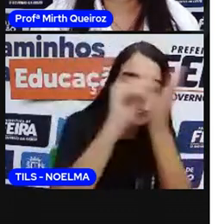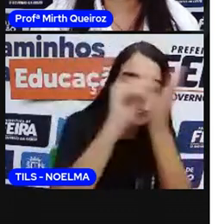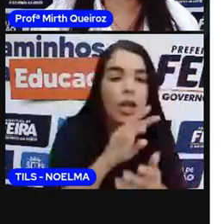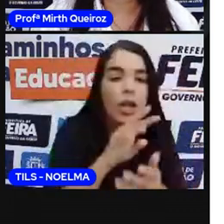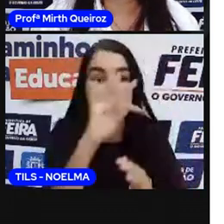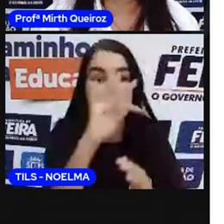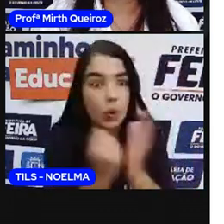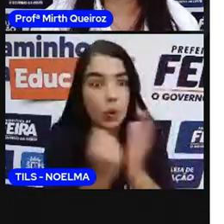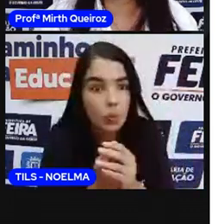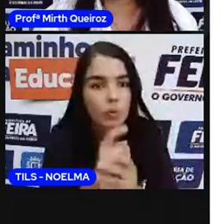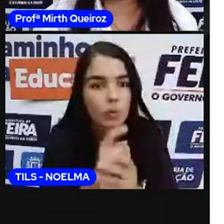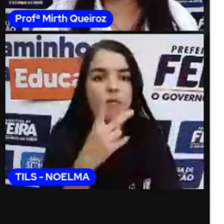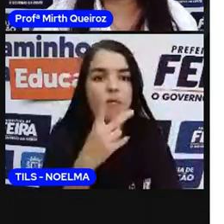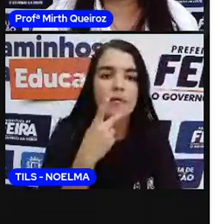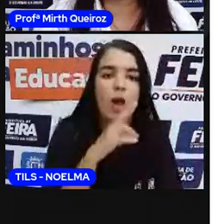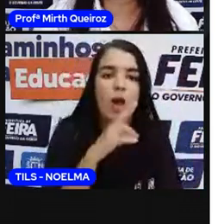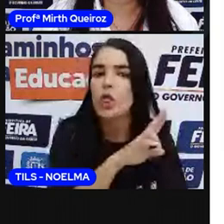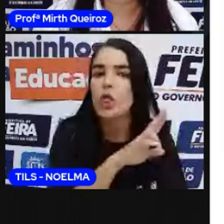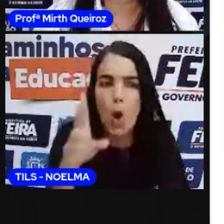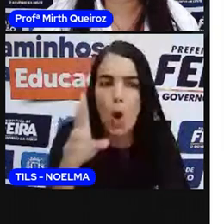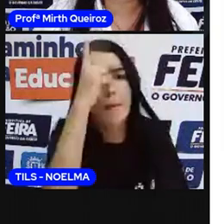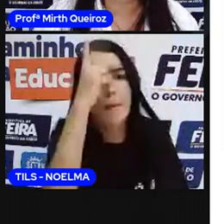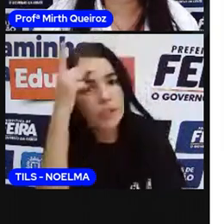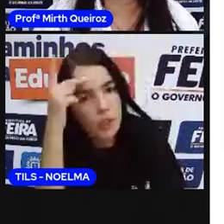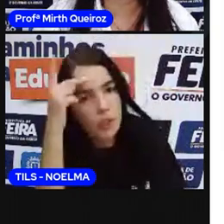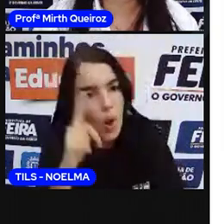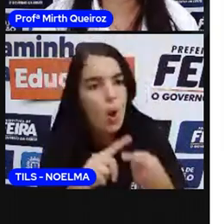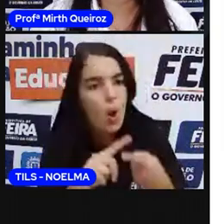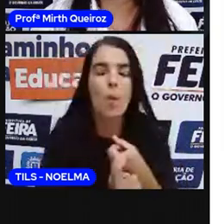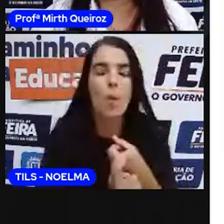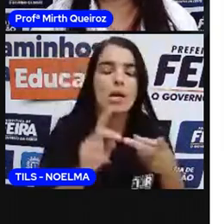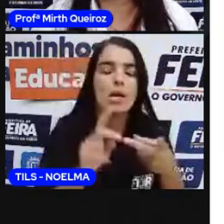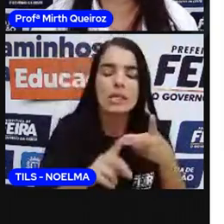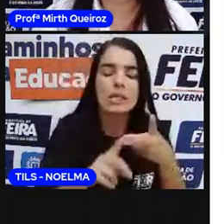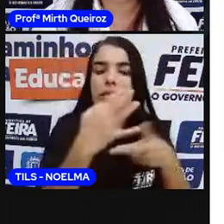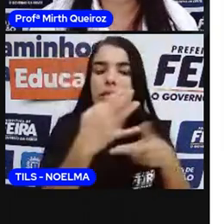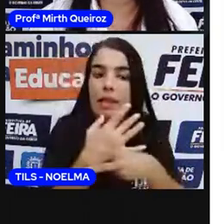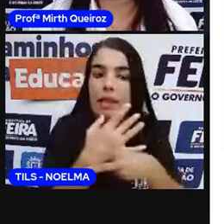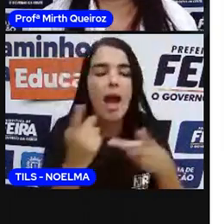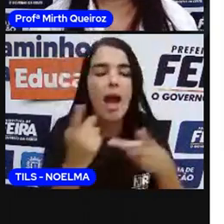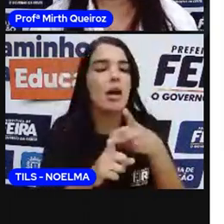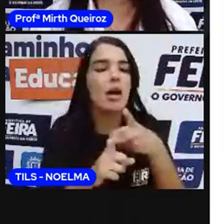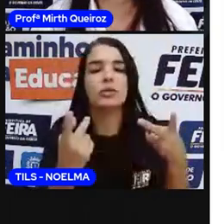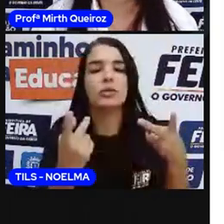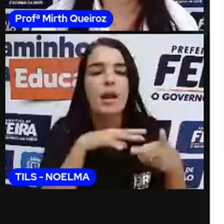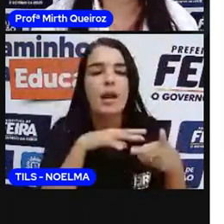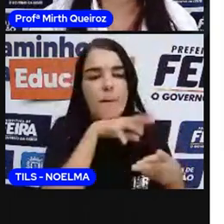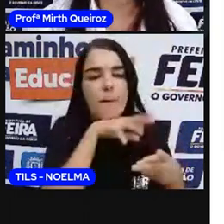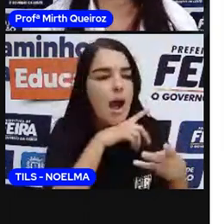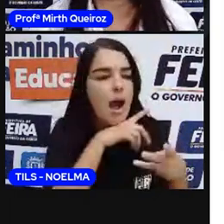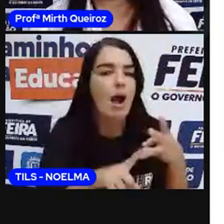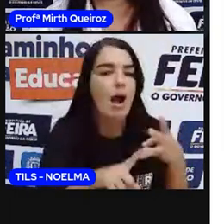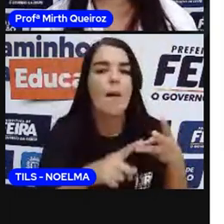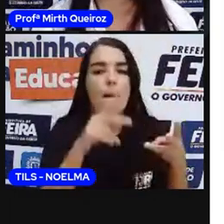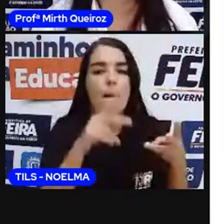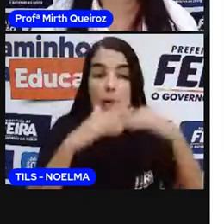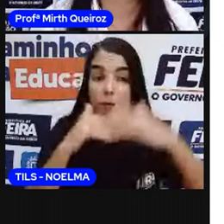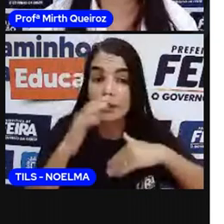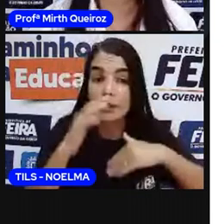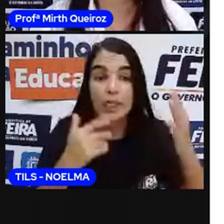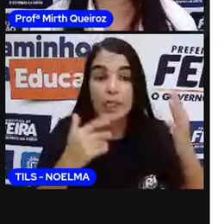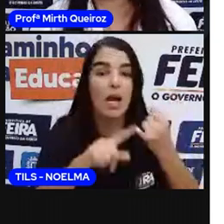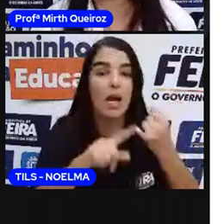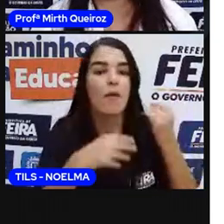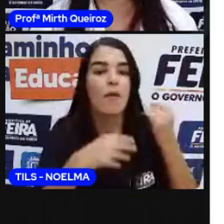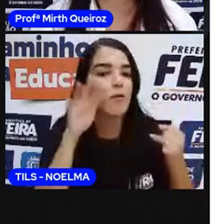colocar o nome, o nome de pessoa, né? Como é que fala a letra E? O nome de cidade, a letra E. Animal, fala a letra E. Profissão, fala a letra